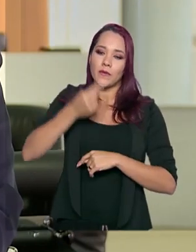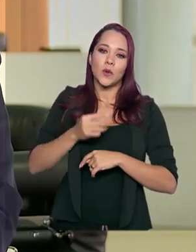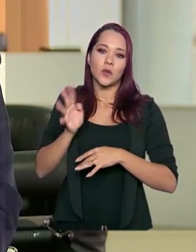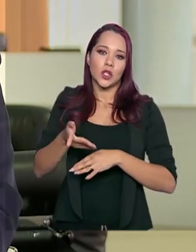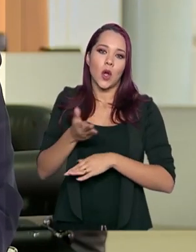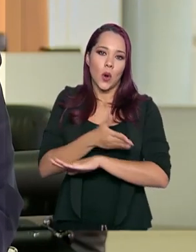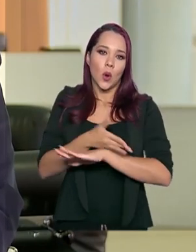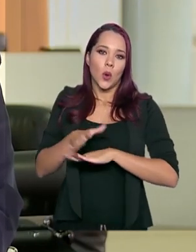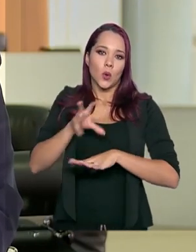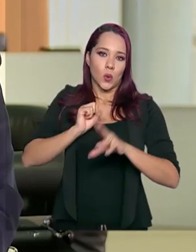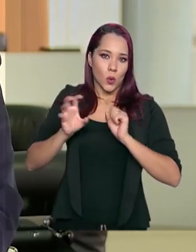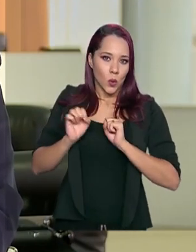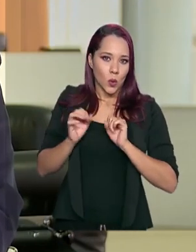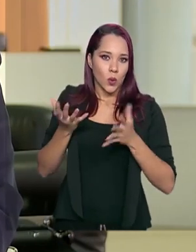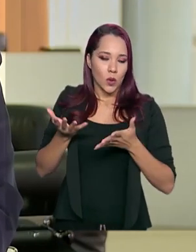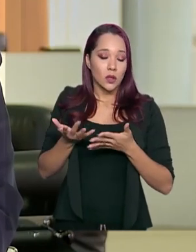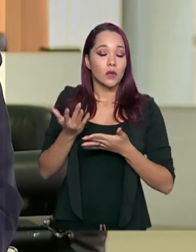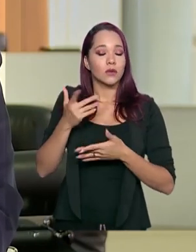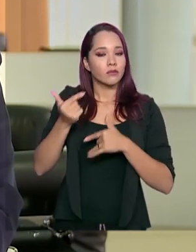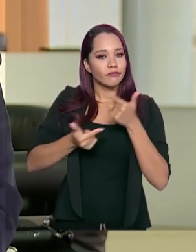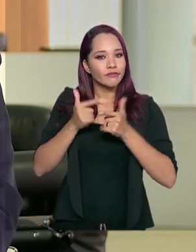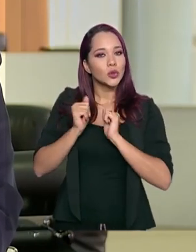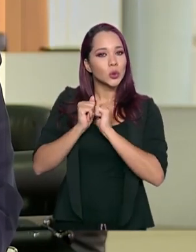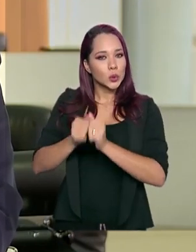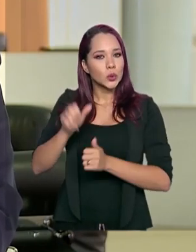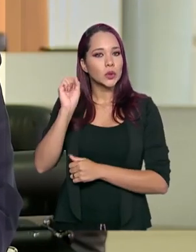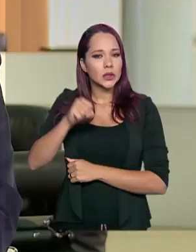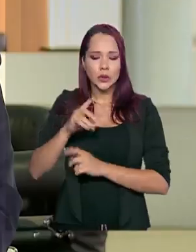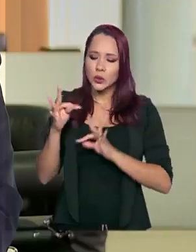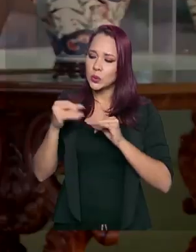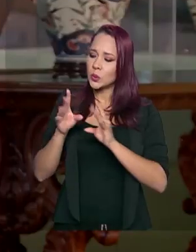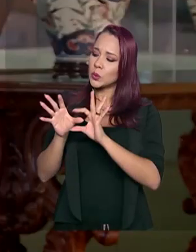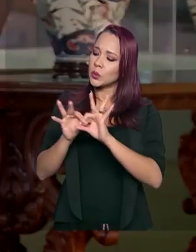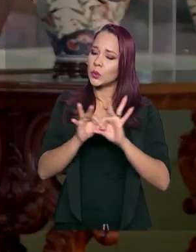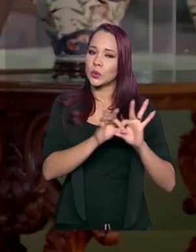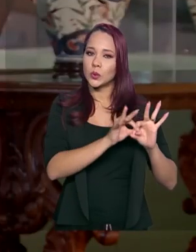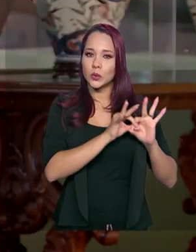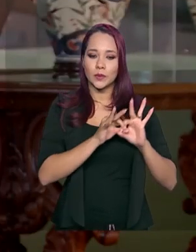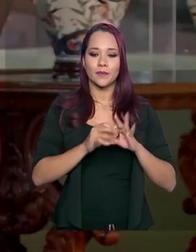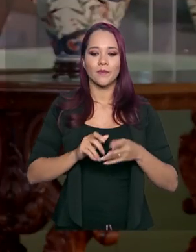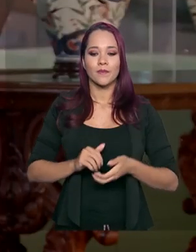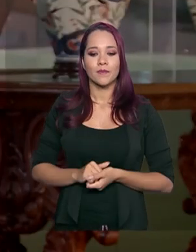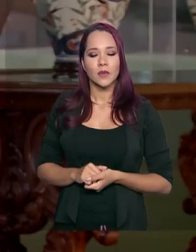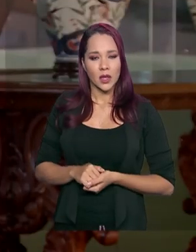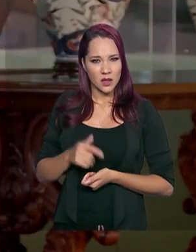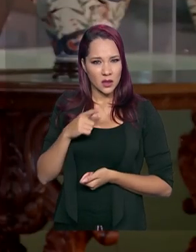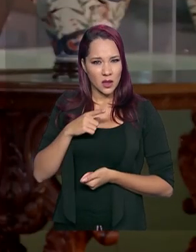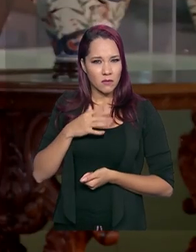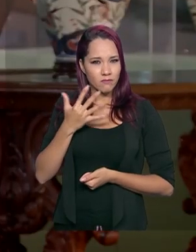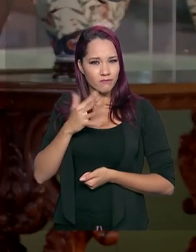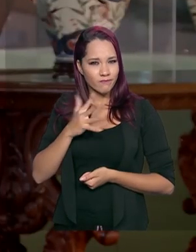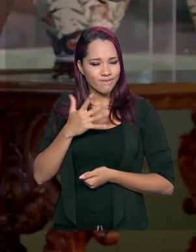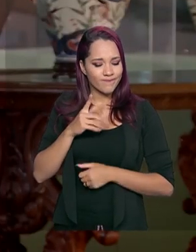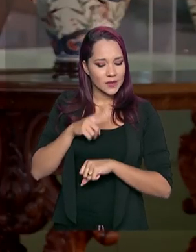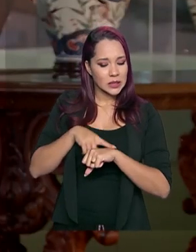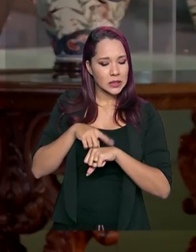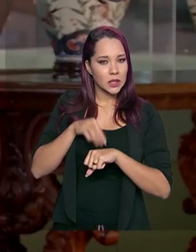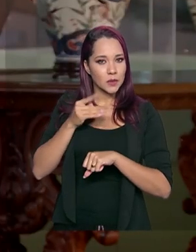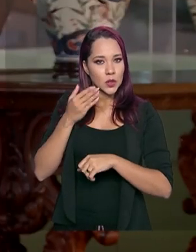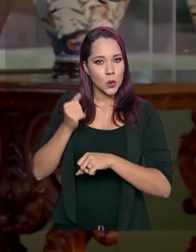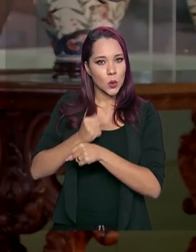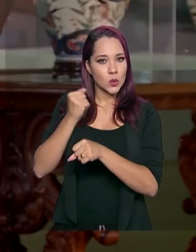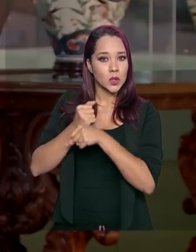Então, nós vamos estar atuando juntos, sim, tudo isso está ocorrendo de uma forma integrada. Existe uma previsão de construção ou mesmo de um